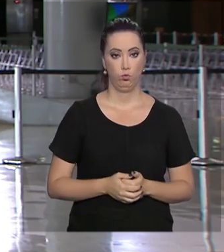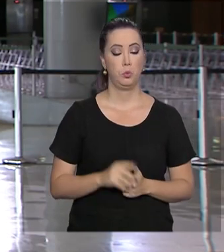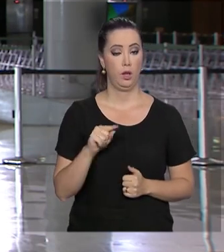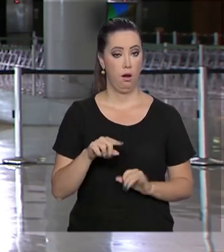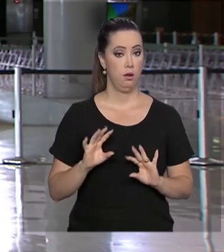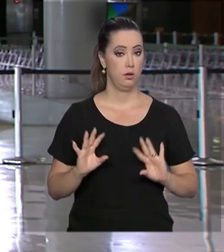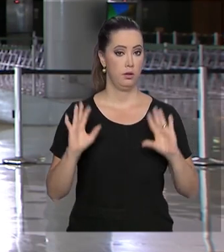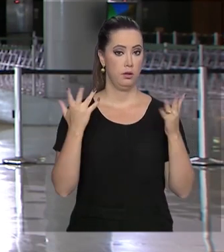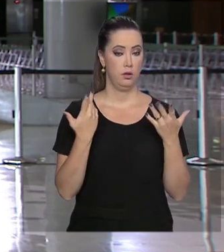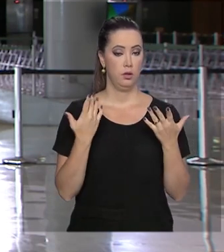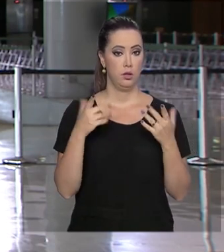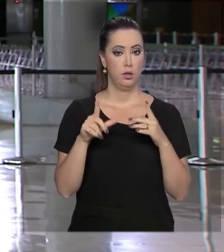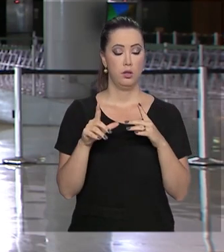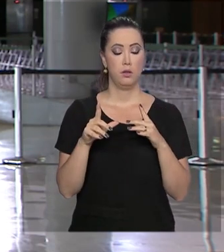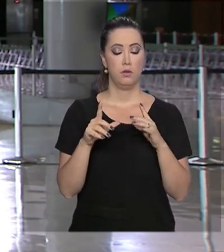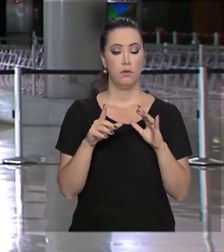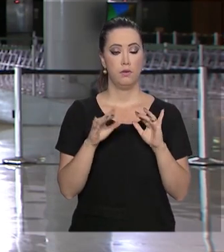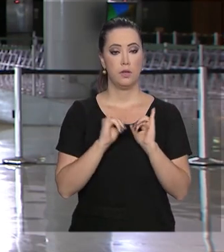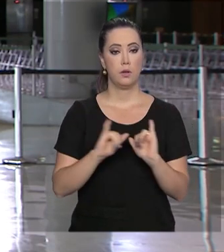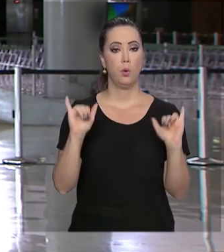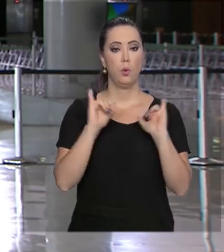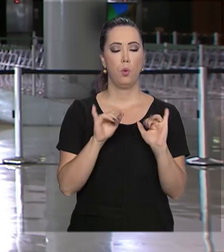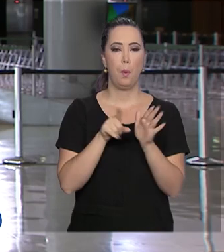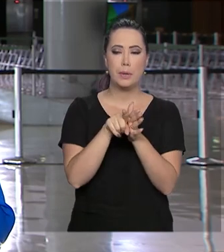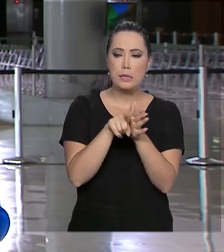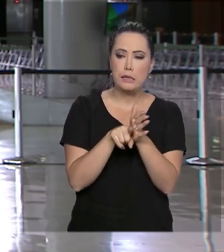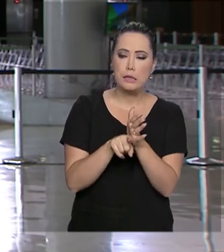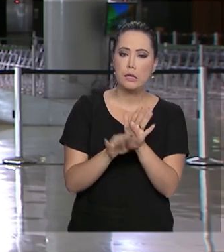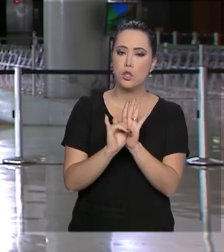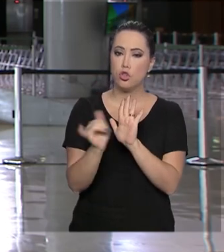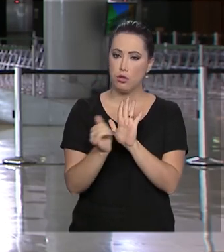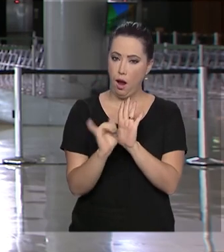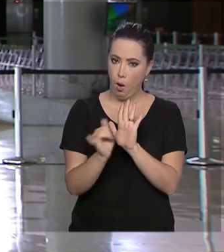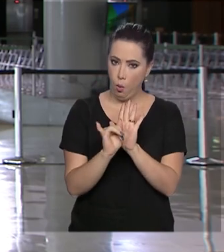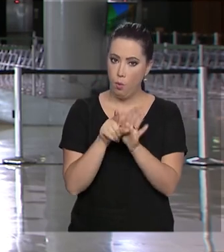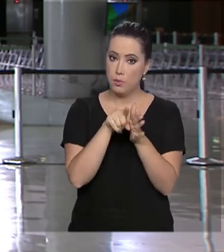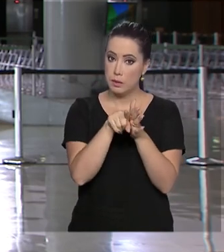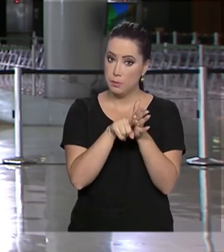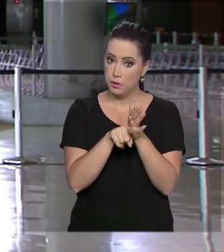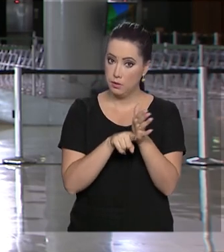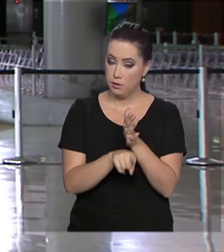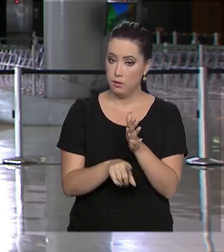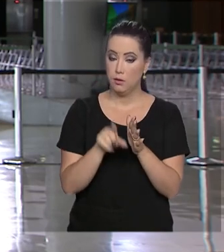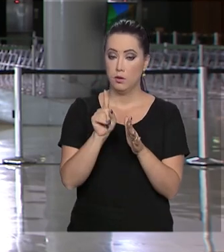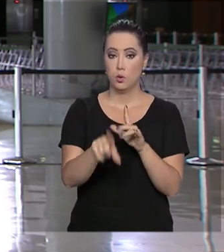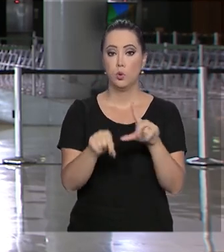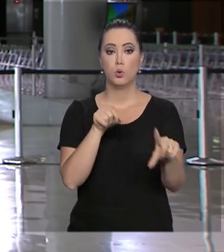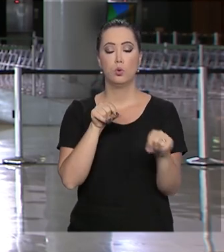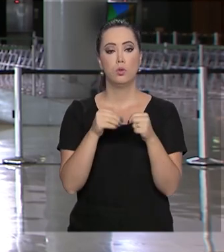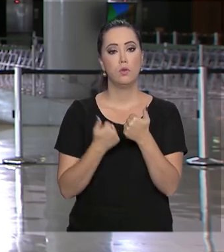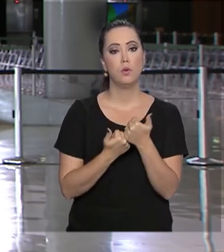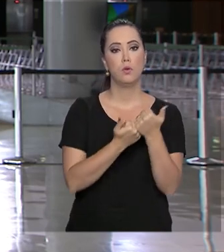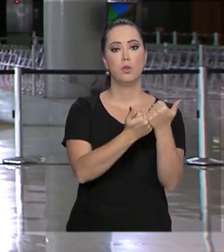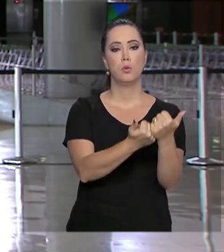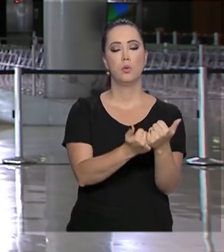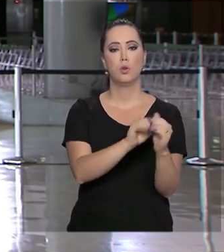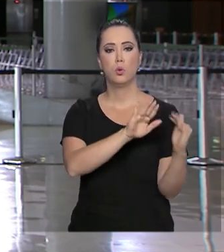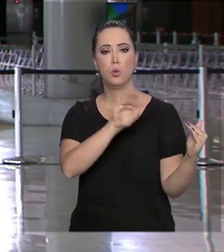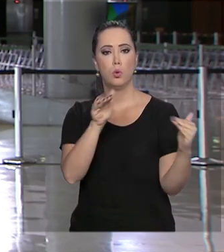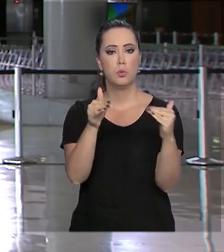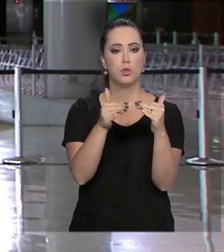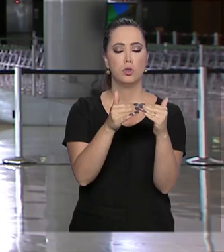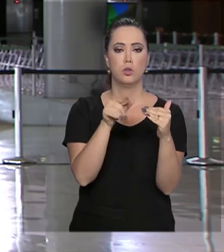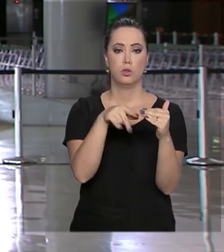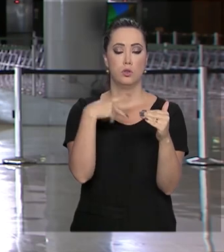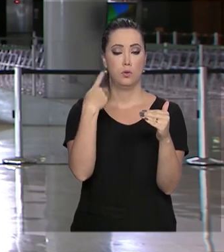ser lançada uma seleção para pesquisadores. Os selecionados, os escolhidos, vão auxiliar no direcionamento das